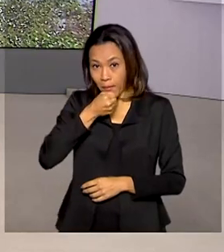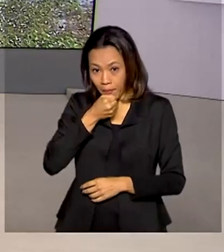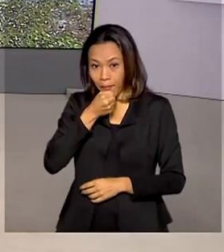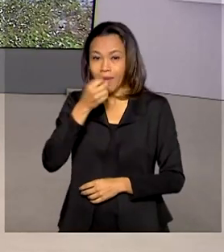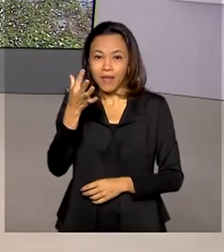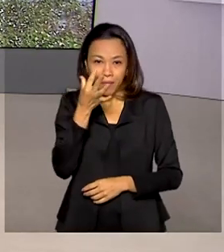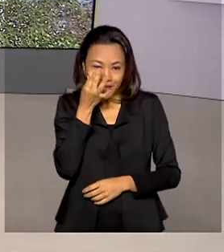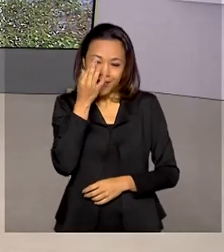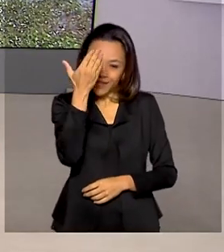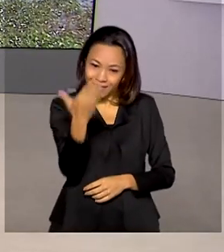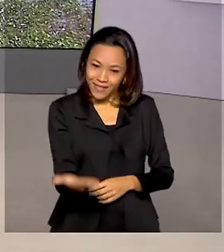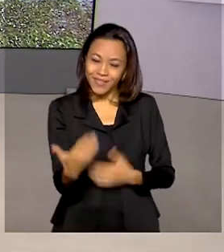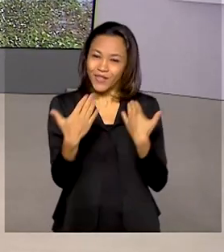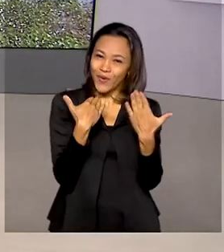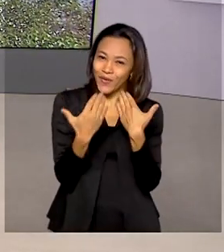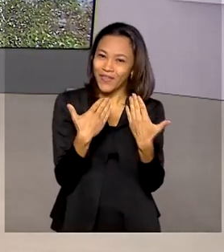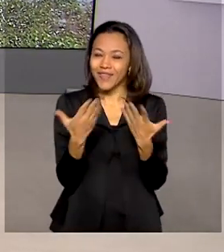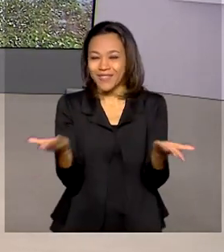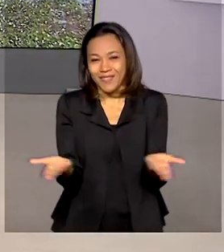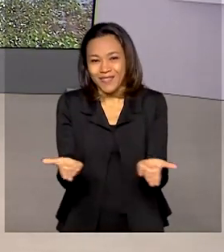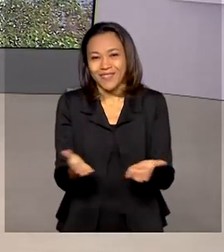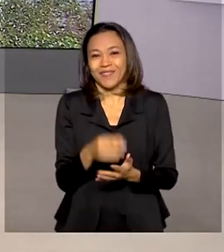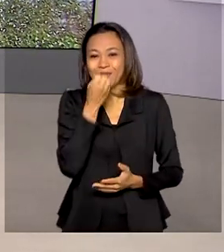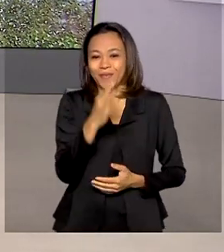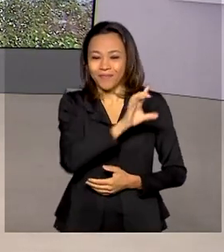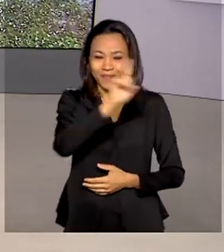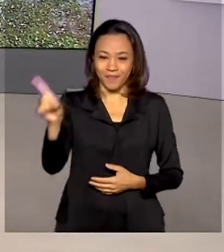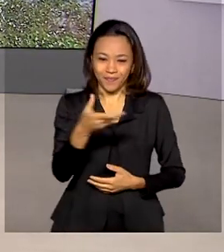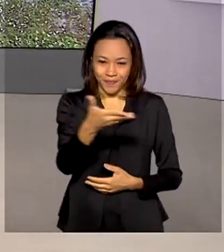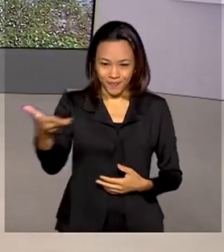lá e conversa agora com a gente ao vivo. Bom dia, Ana Luíza.